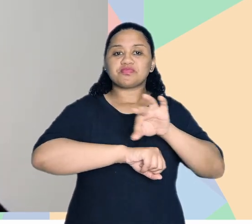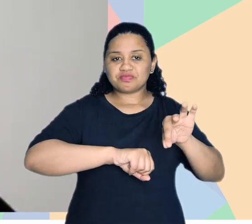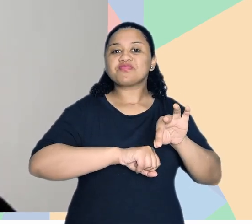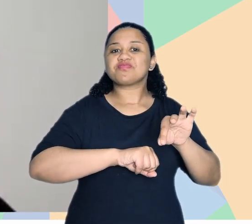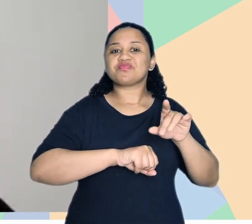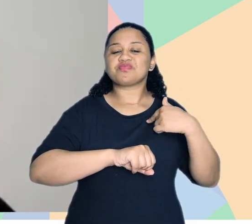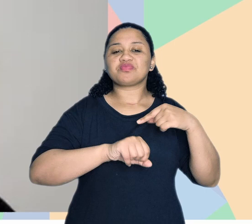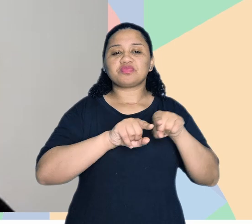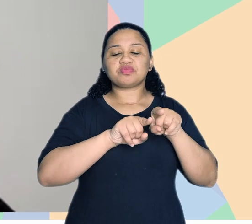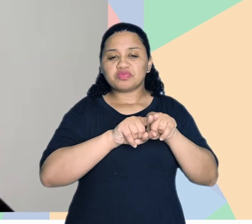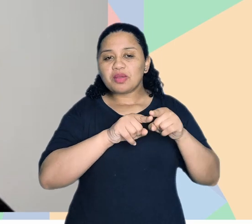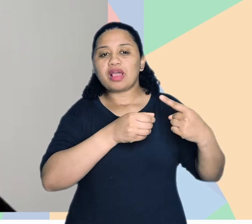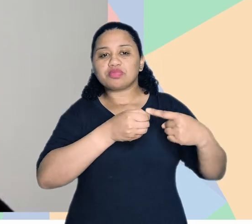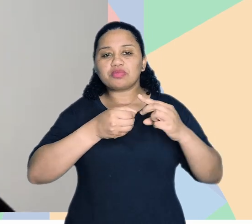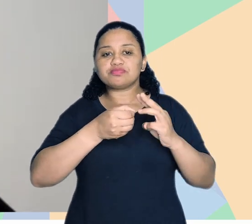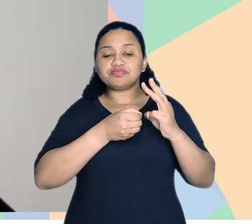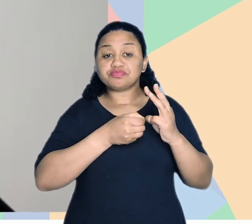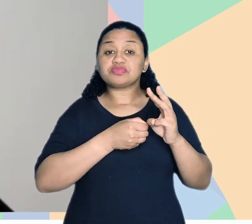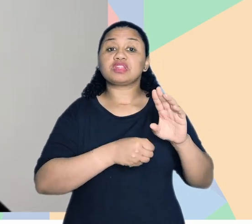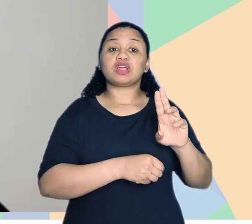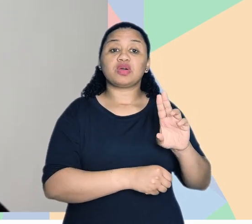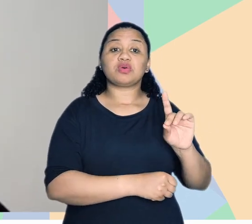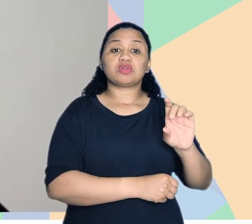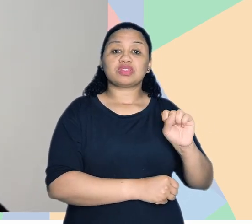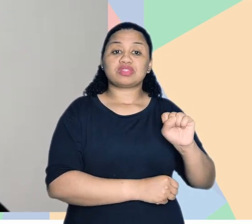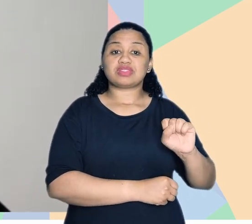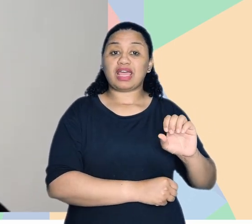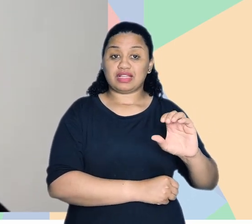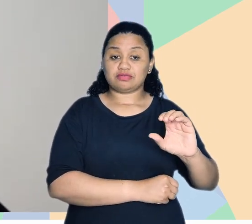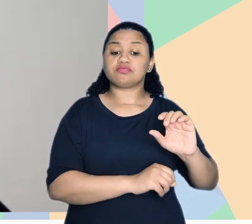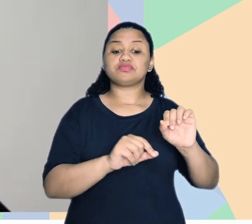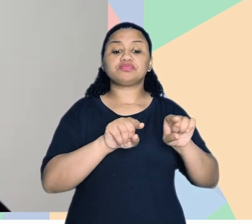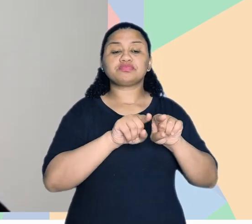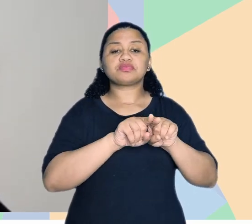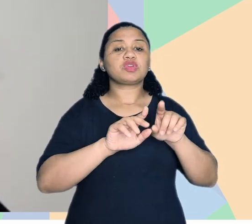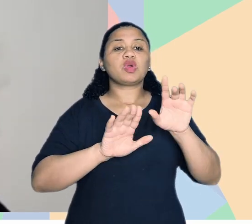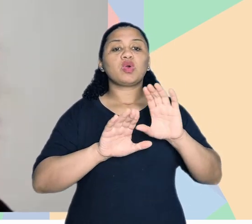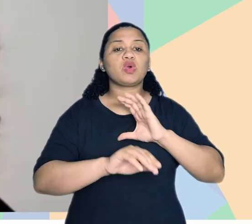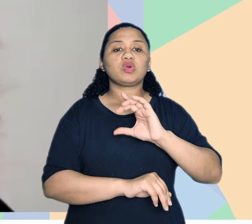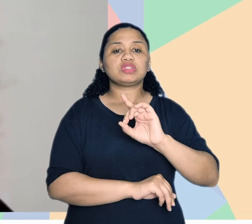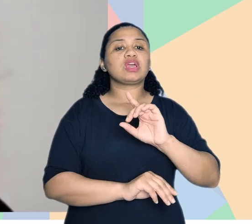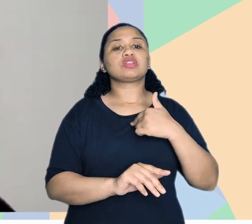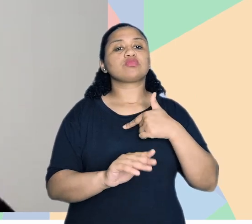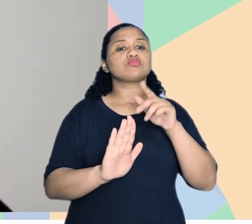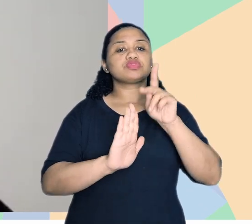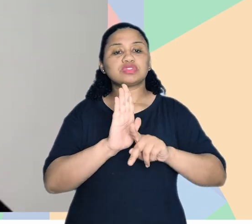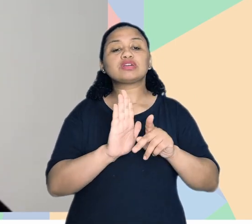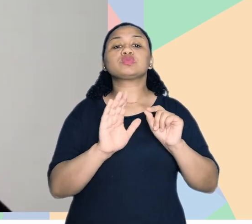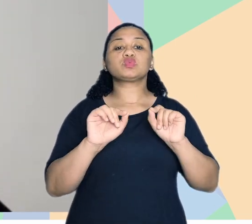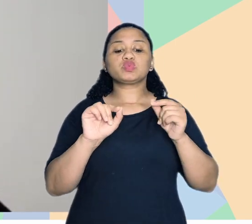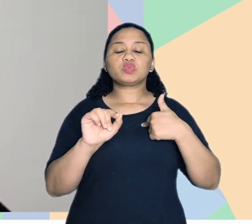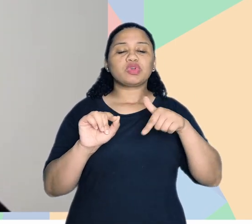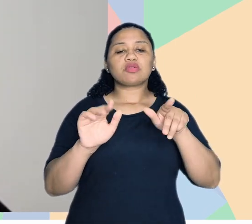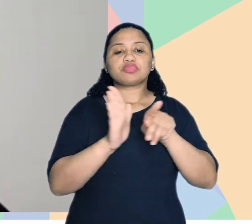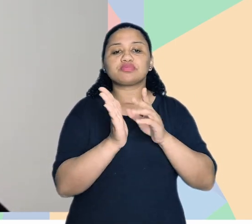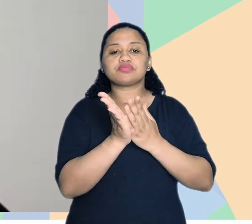Universidade do Estado de Santa Catarina, e ela coordena o projeto de ensino de acessibilidade educacional e extensão